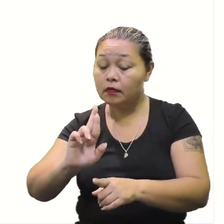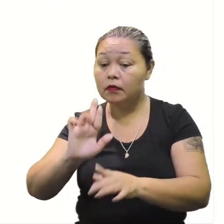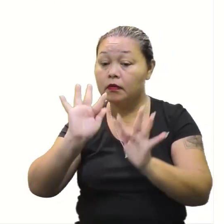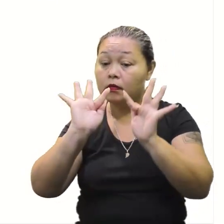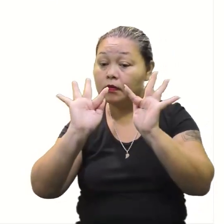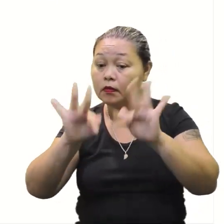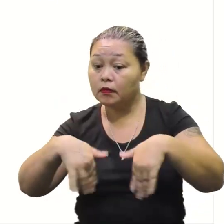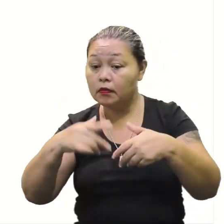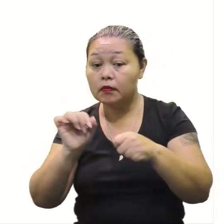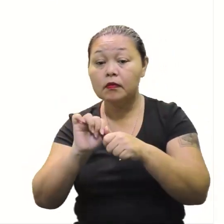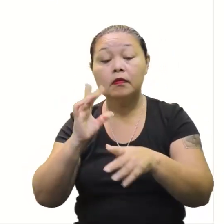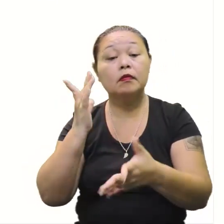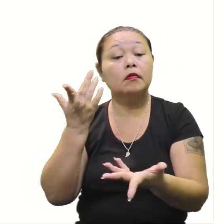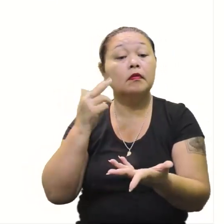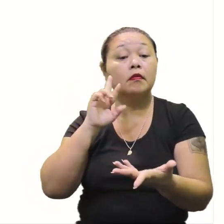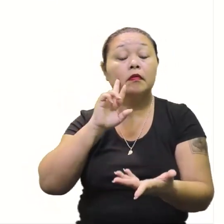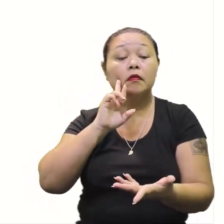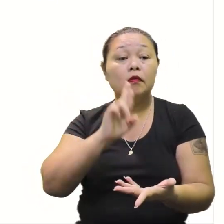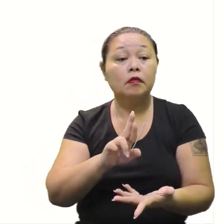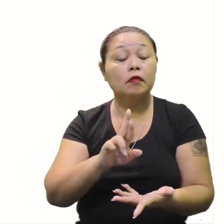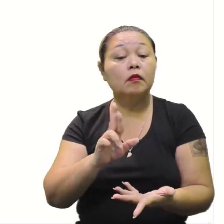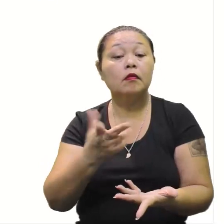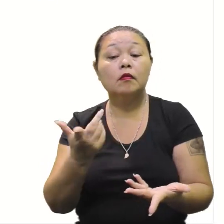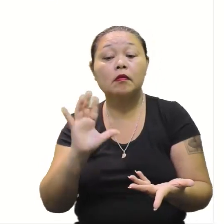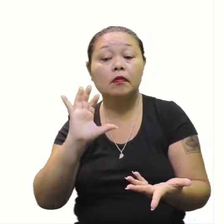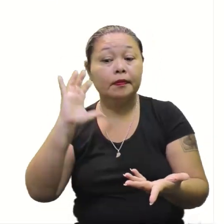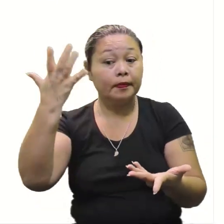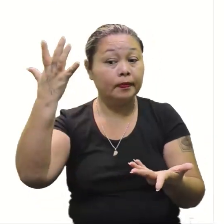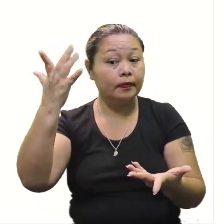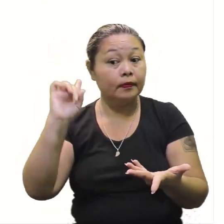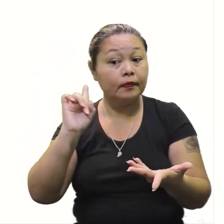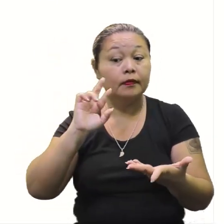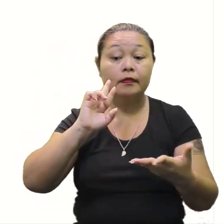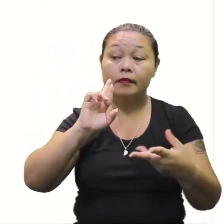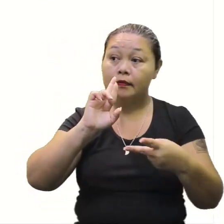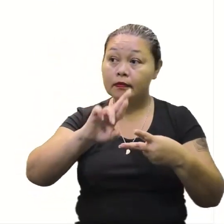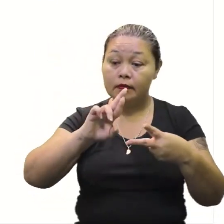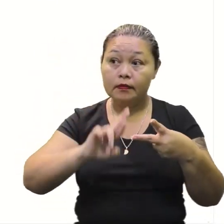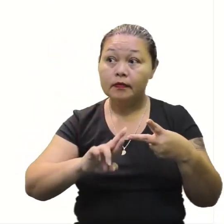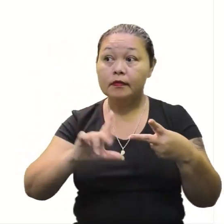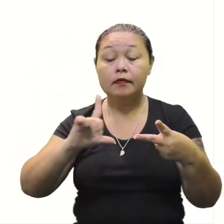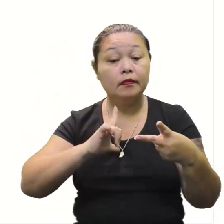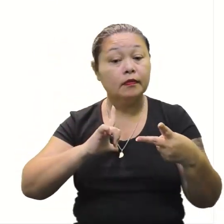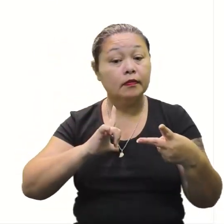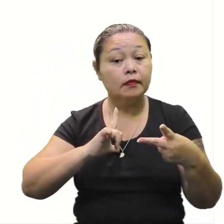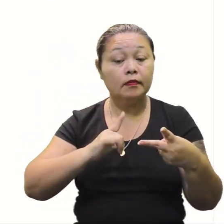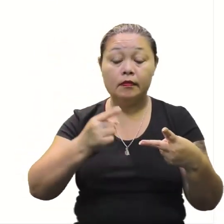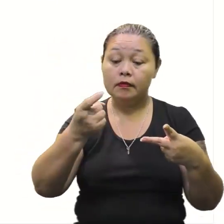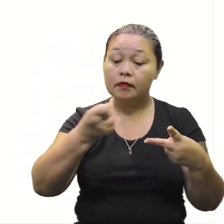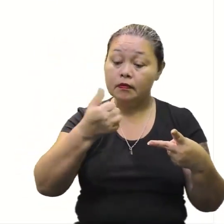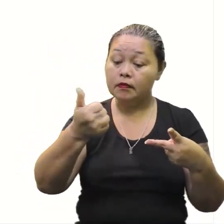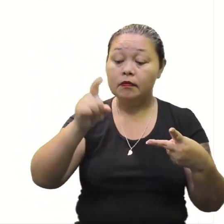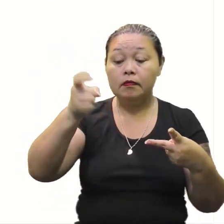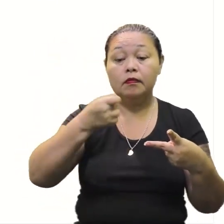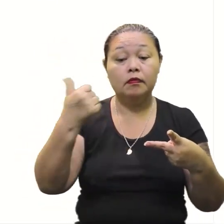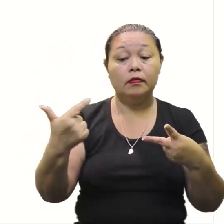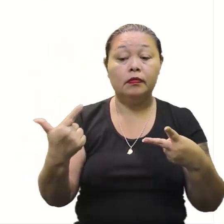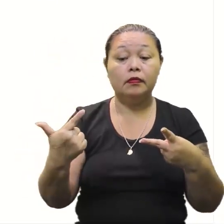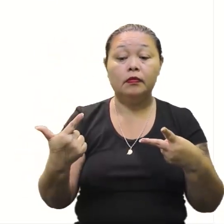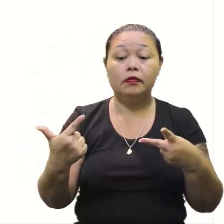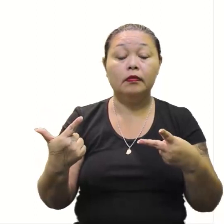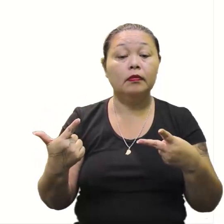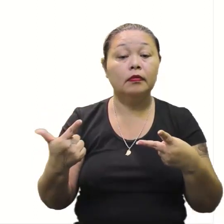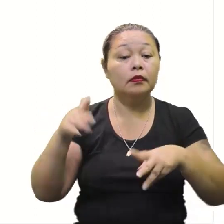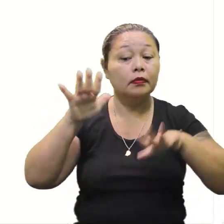final. A encontrar as respostas, as soluções, as raízes. Que são chamadas de X1 e X2.